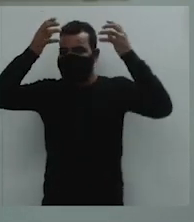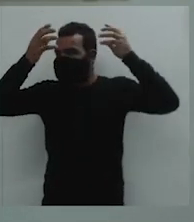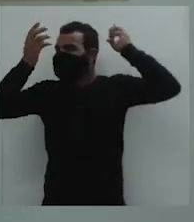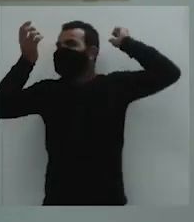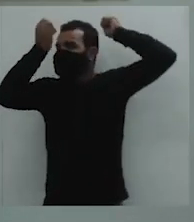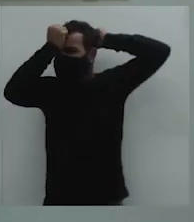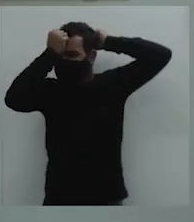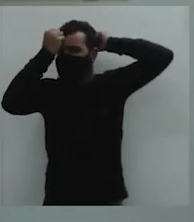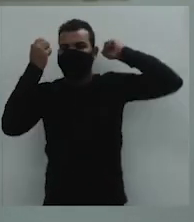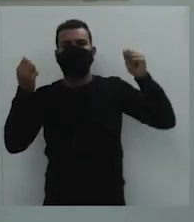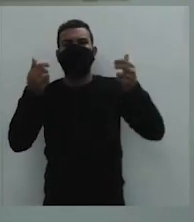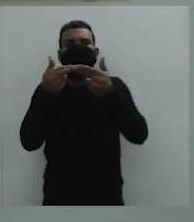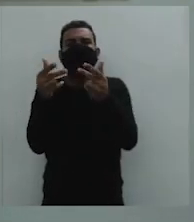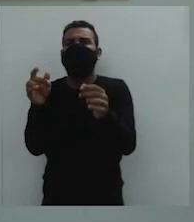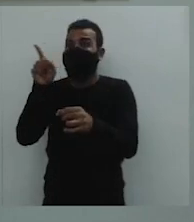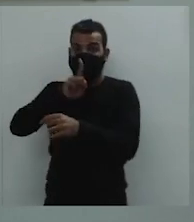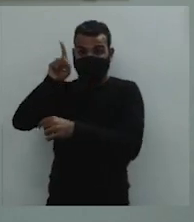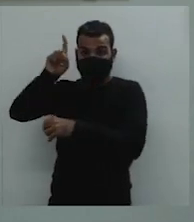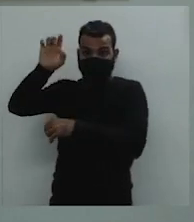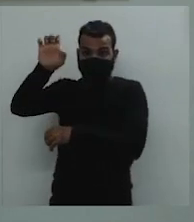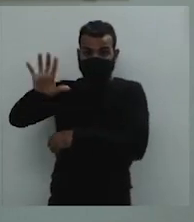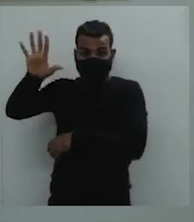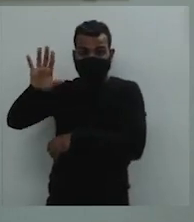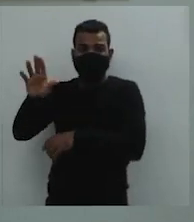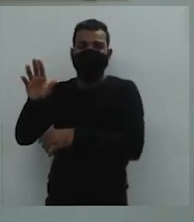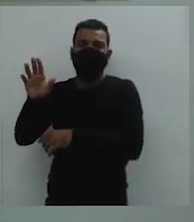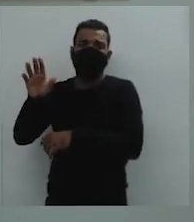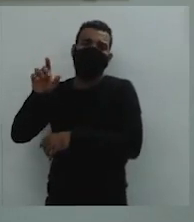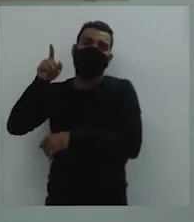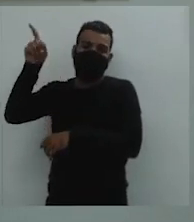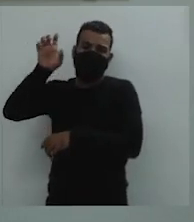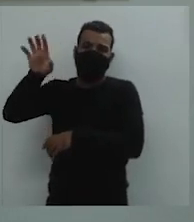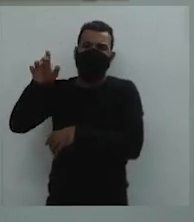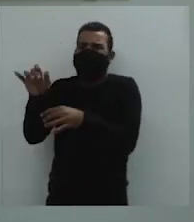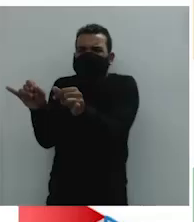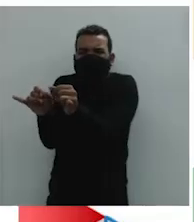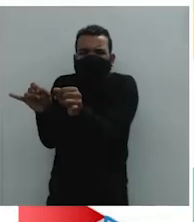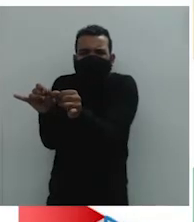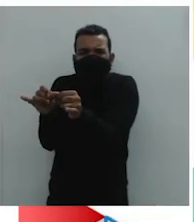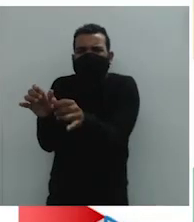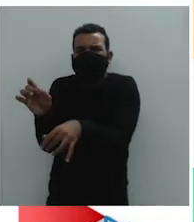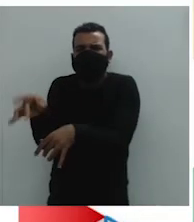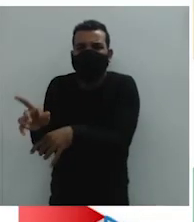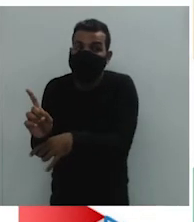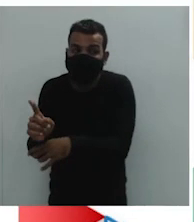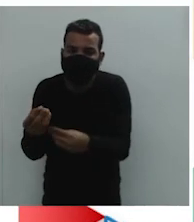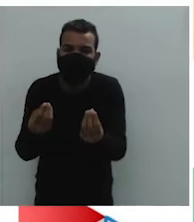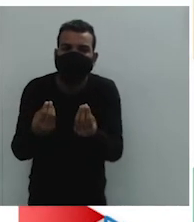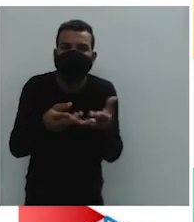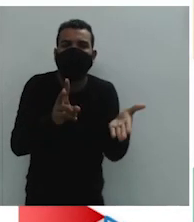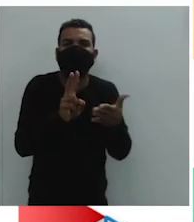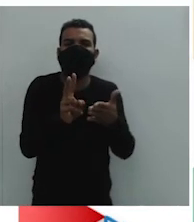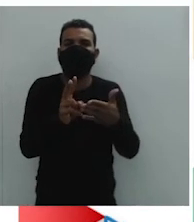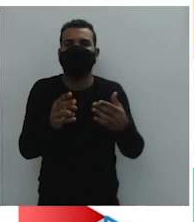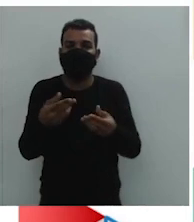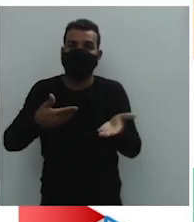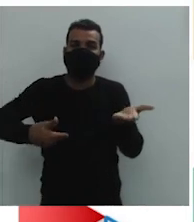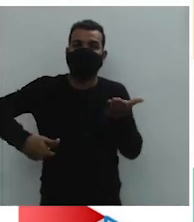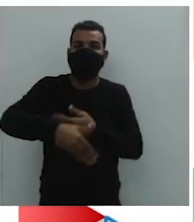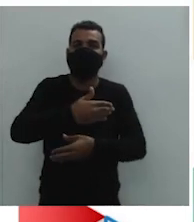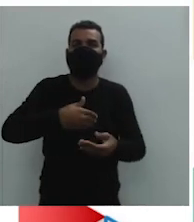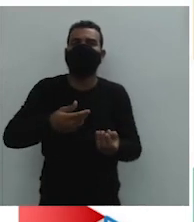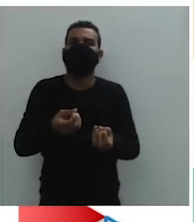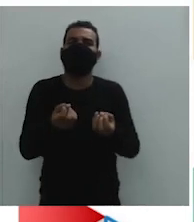Enfim, eram tecilhos que chamavam a atenção e era tudo diferente, né? A madeira também, ela servia